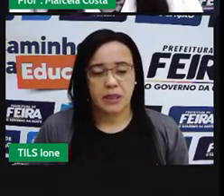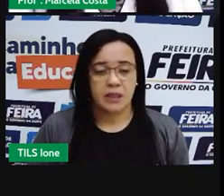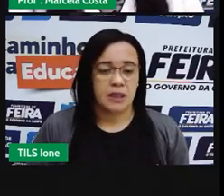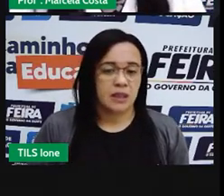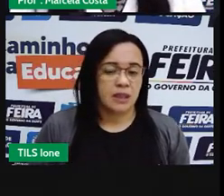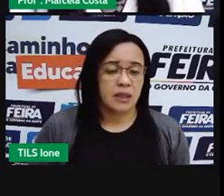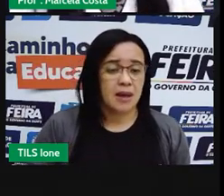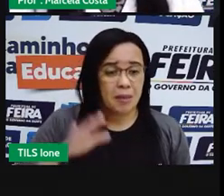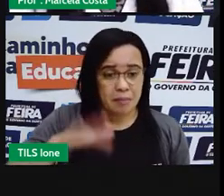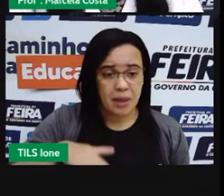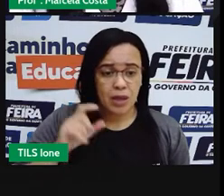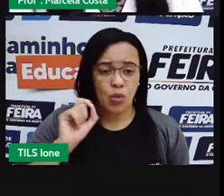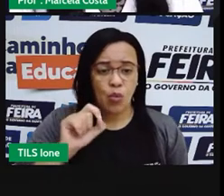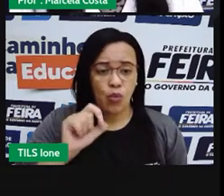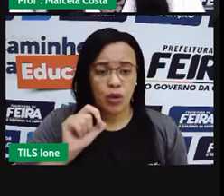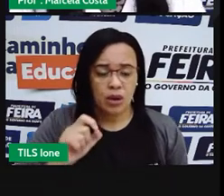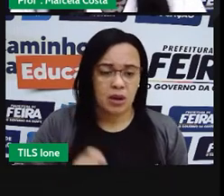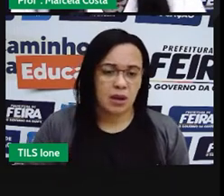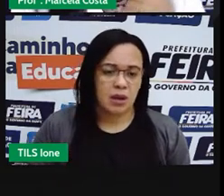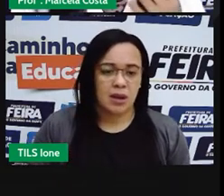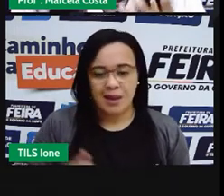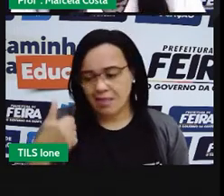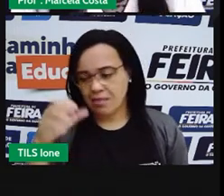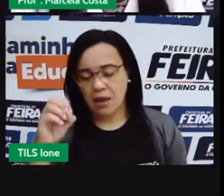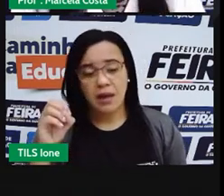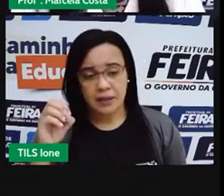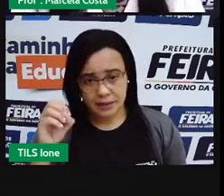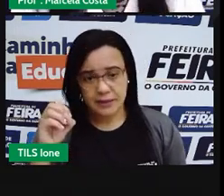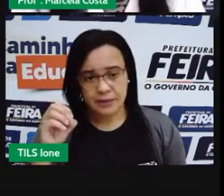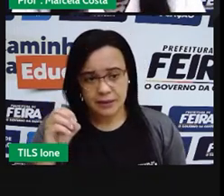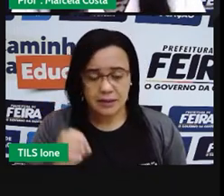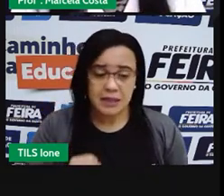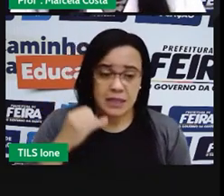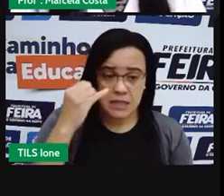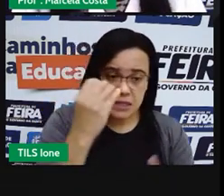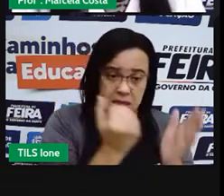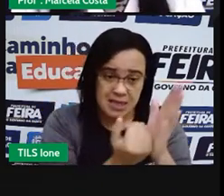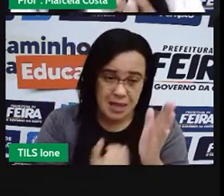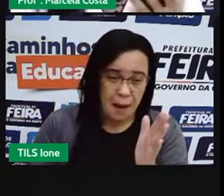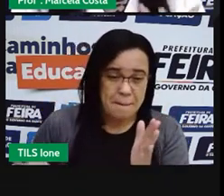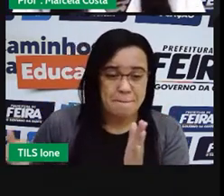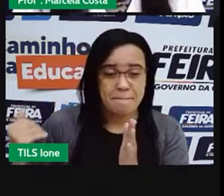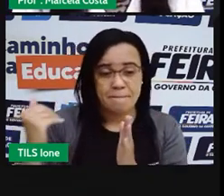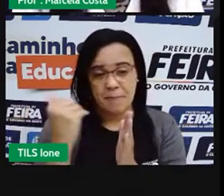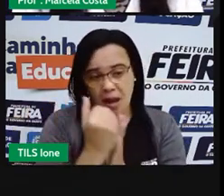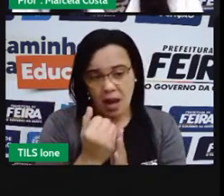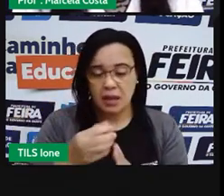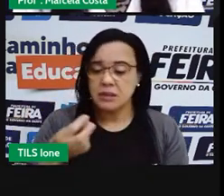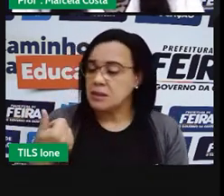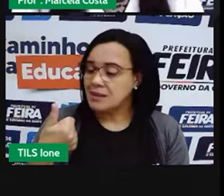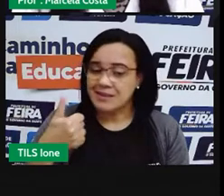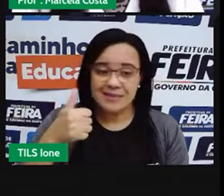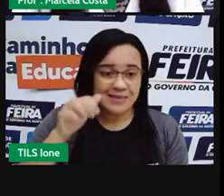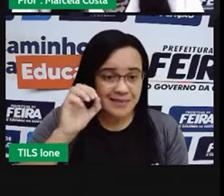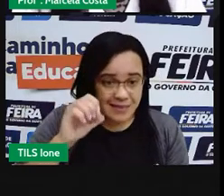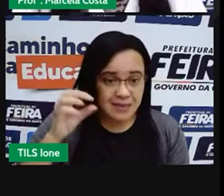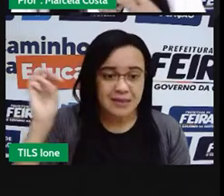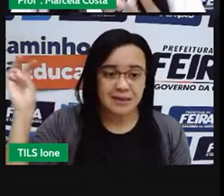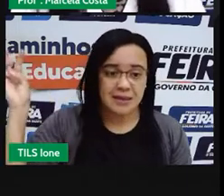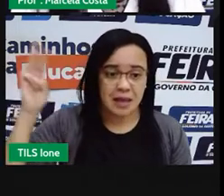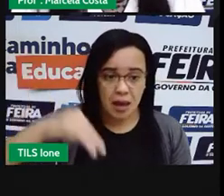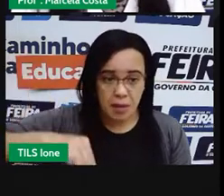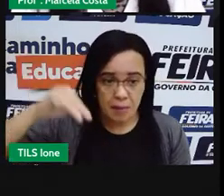por dia, ou por dia, dia, no meio. E se você passa daquilo aí, a partir de 10 metros por dia, ou por por dia,